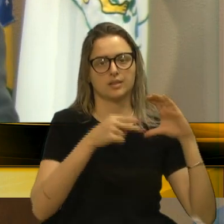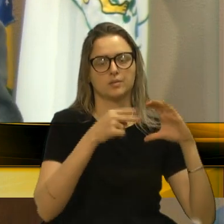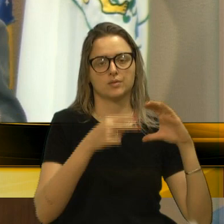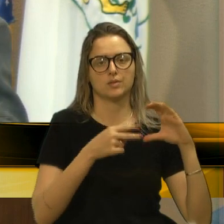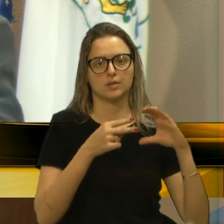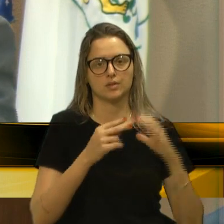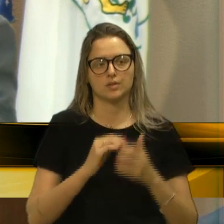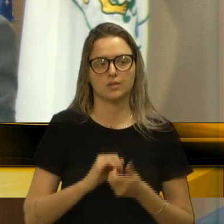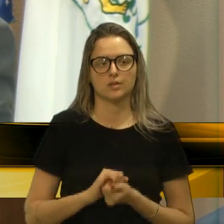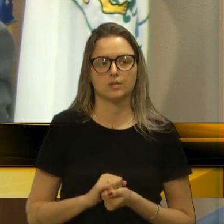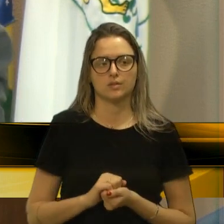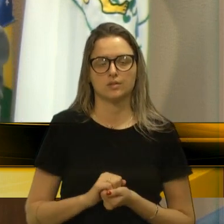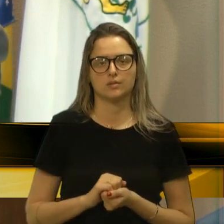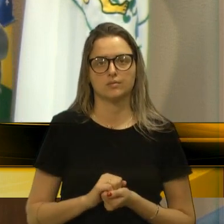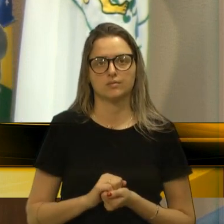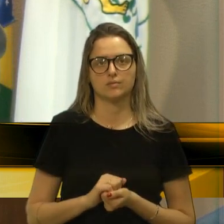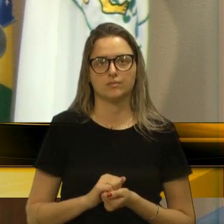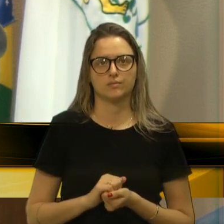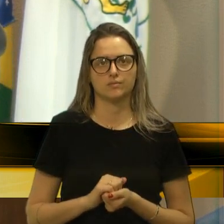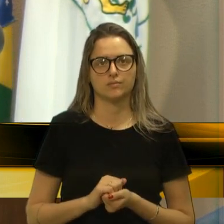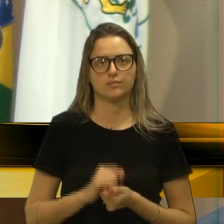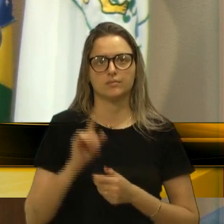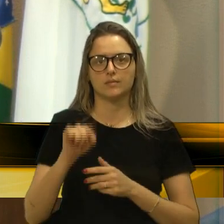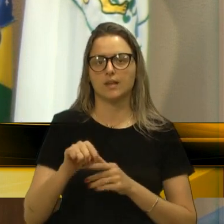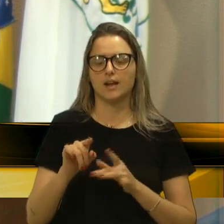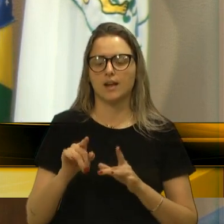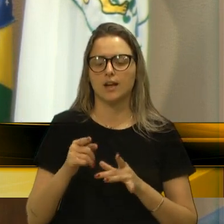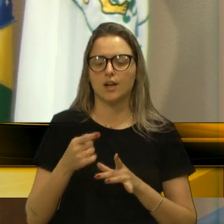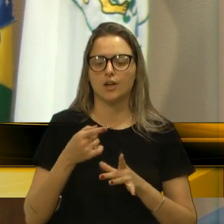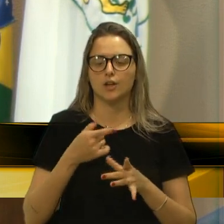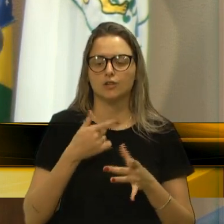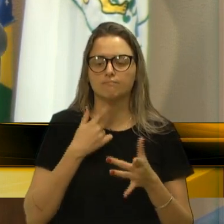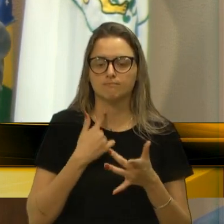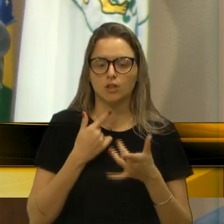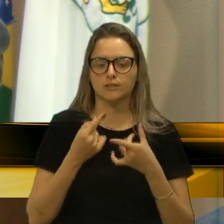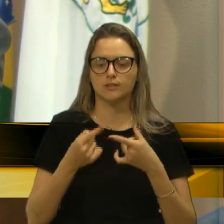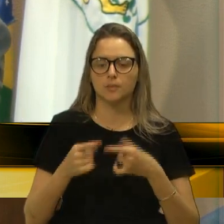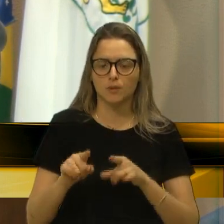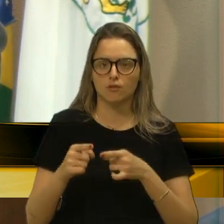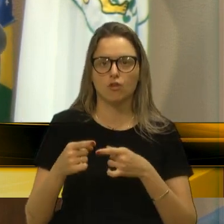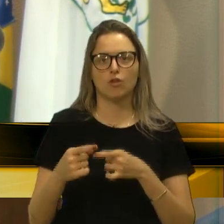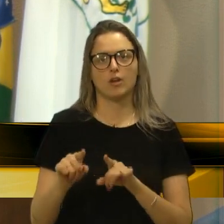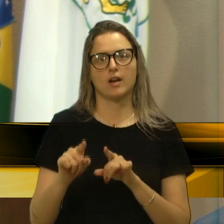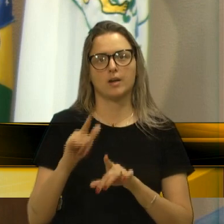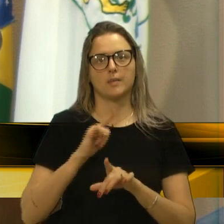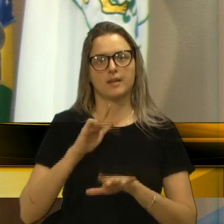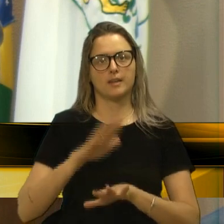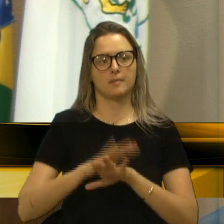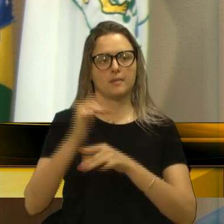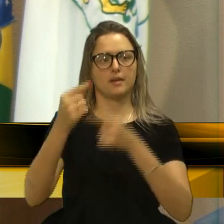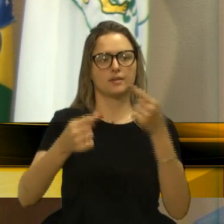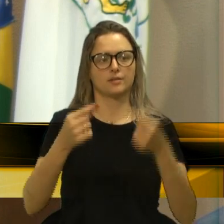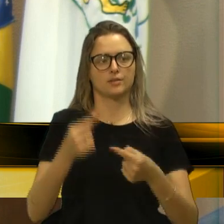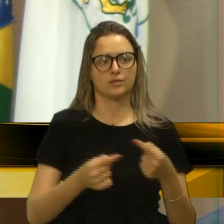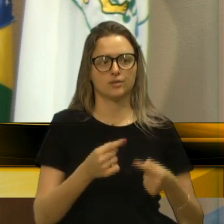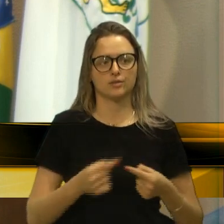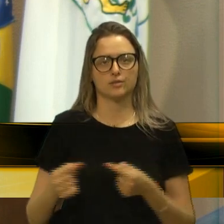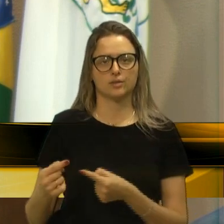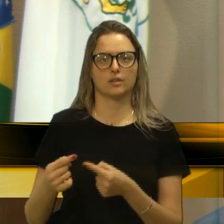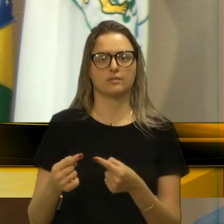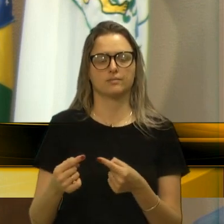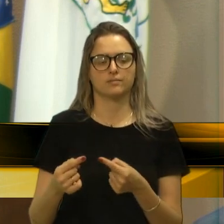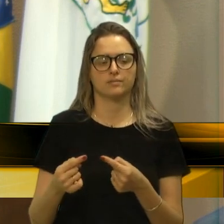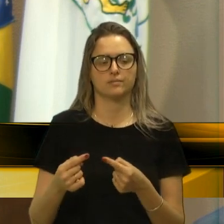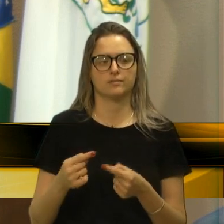Em alguns momentos, gosta de jogar lenha na fogueira, joga lenha na fogueira para tentar jogar um